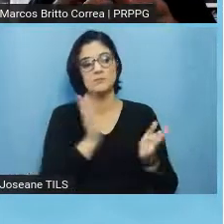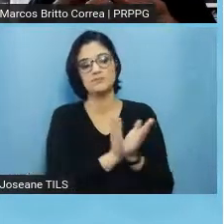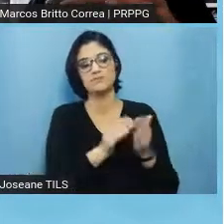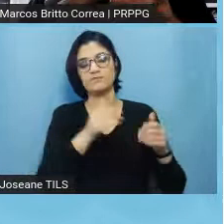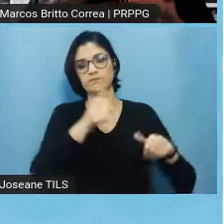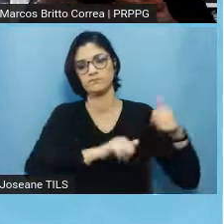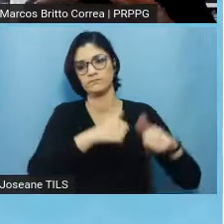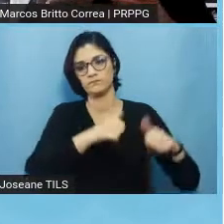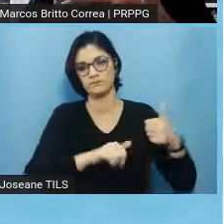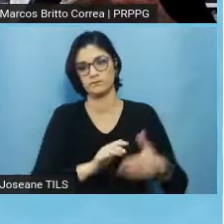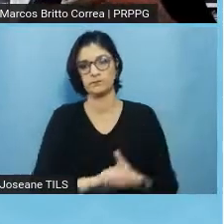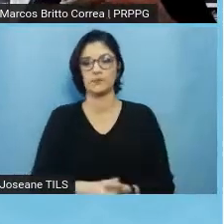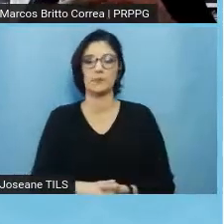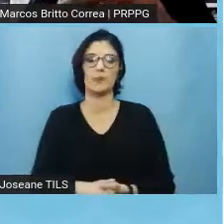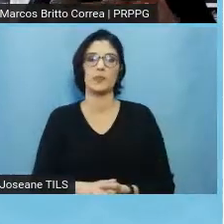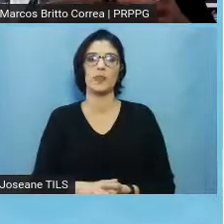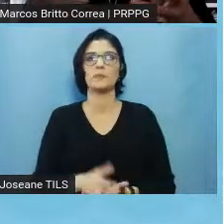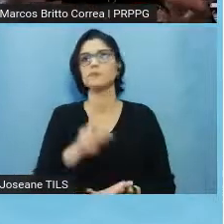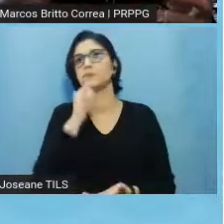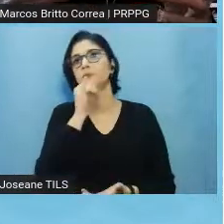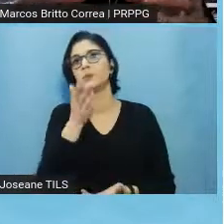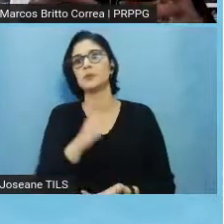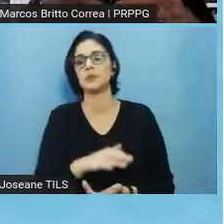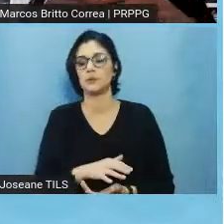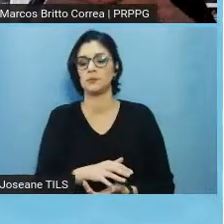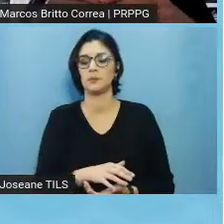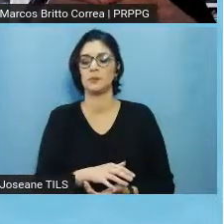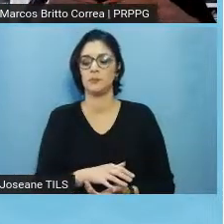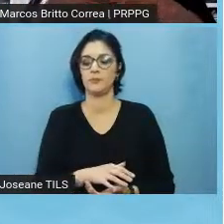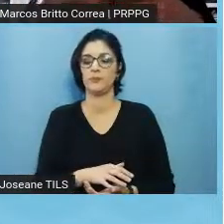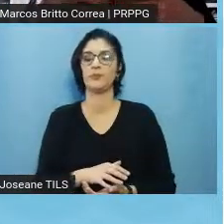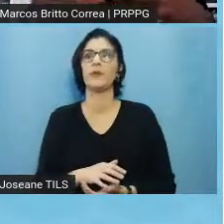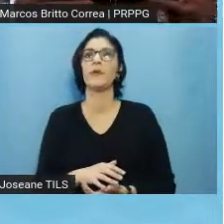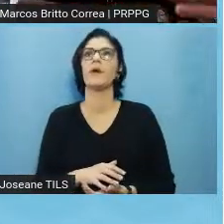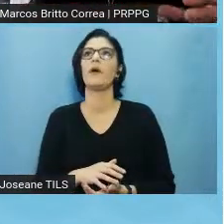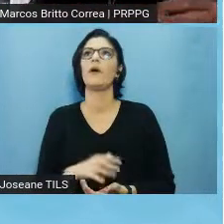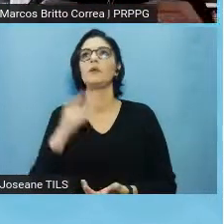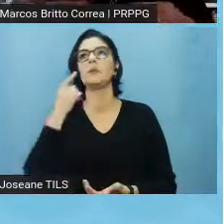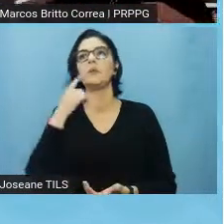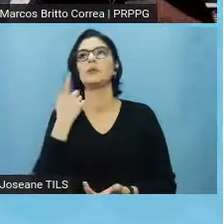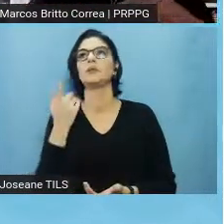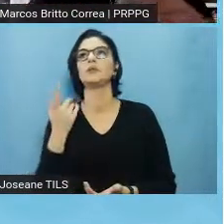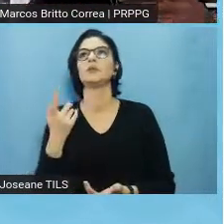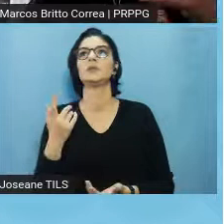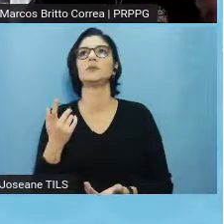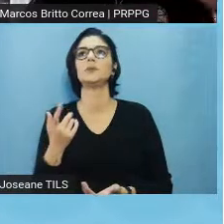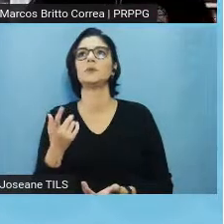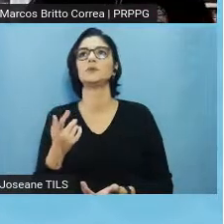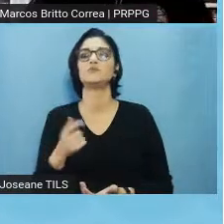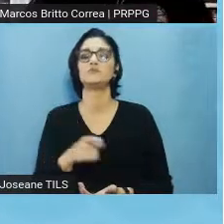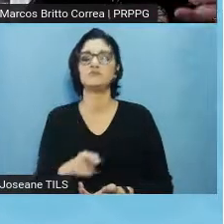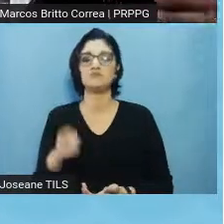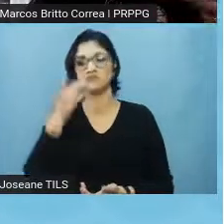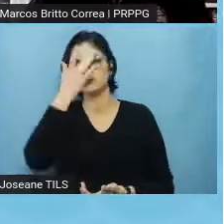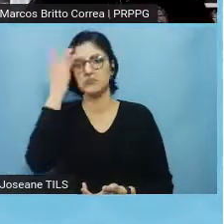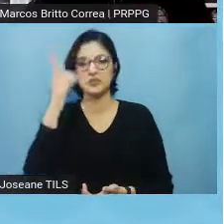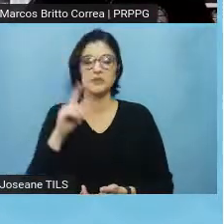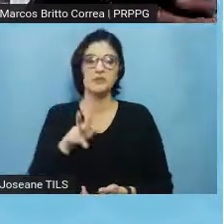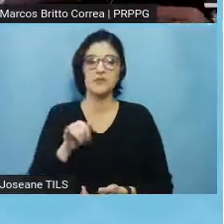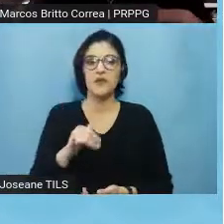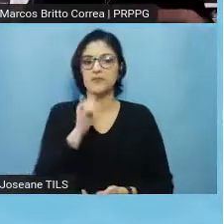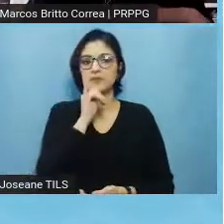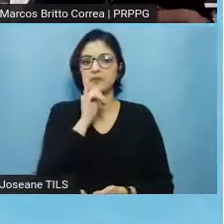Exemplos, né, direta ou indiretamente, então a gente pensa sempre, né, em estudos de maior intervenção, de teste de